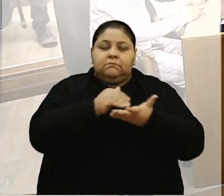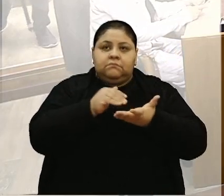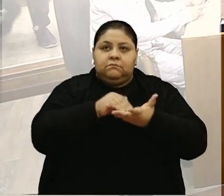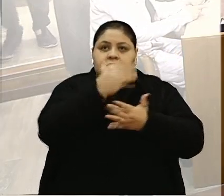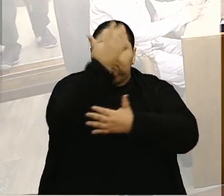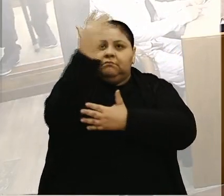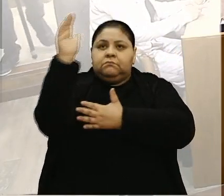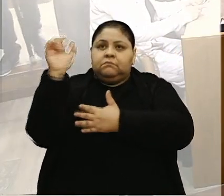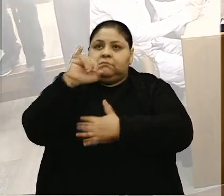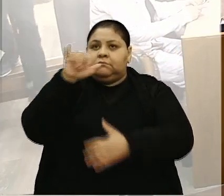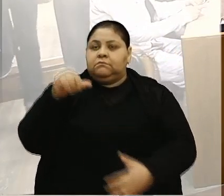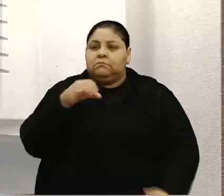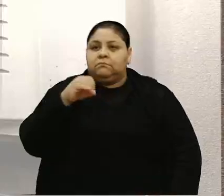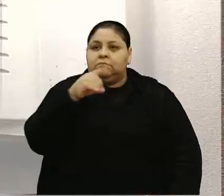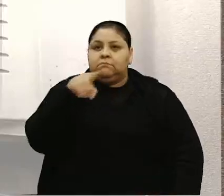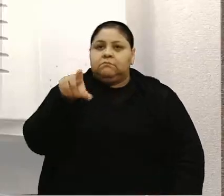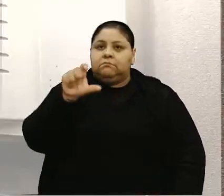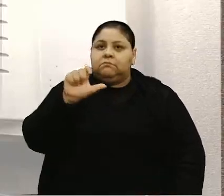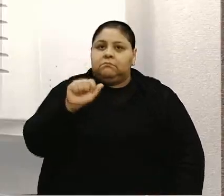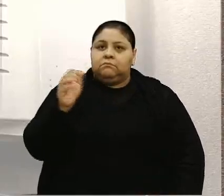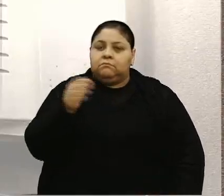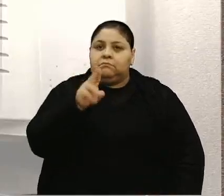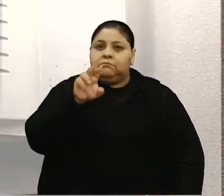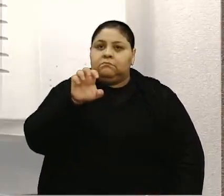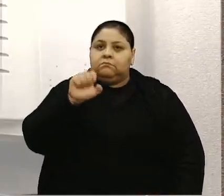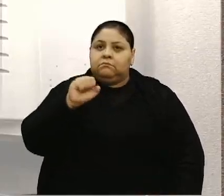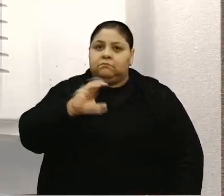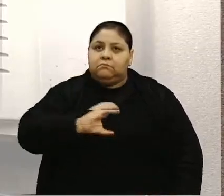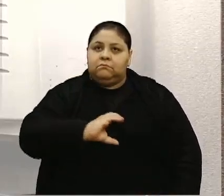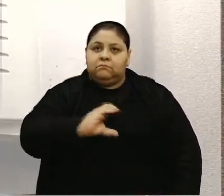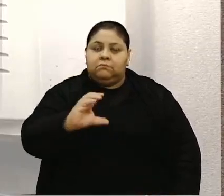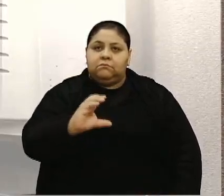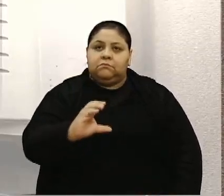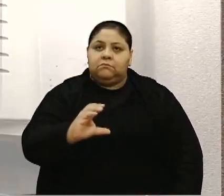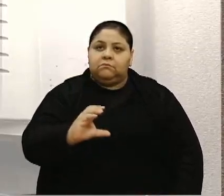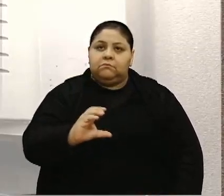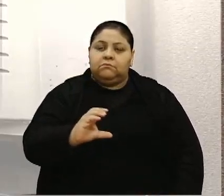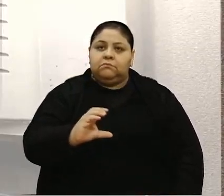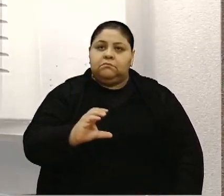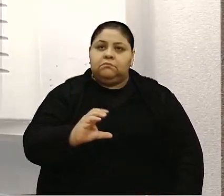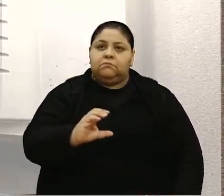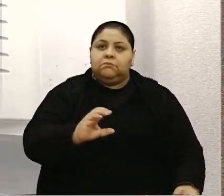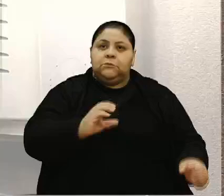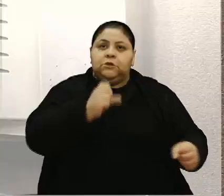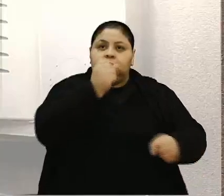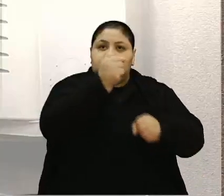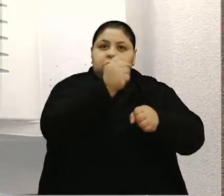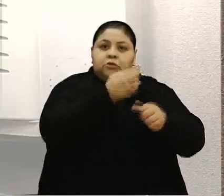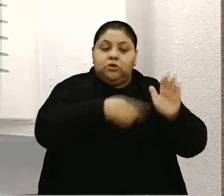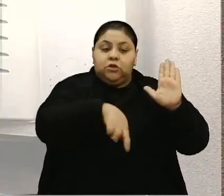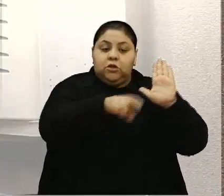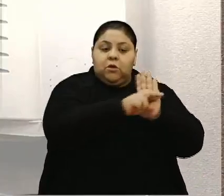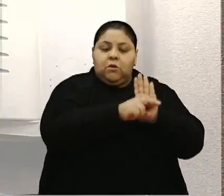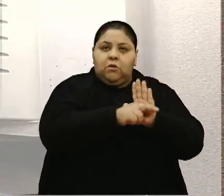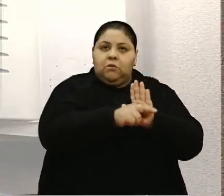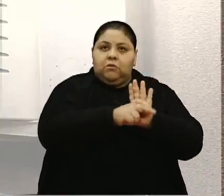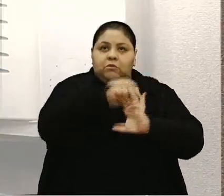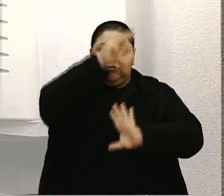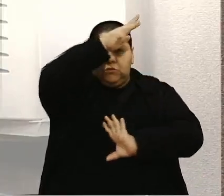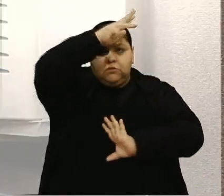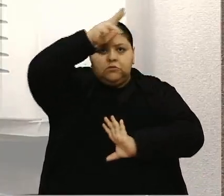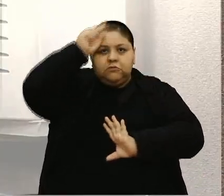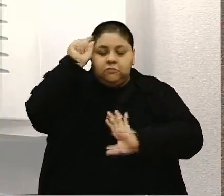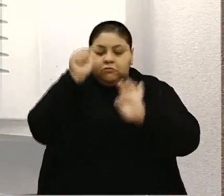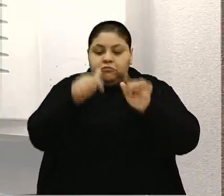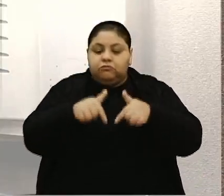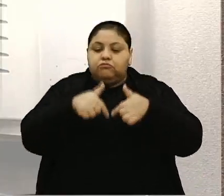Ambiente, João Ex, que assume a coordenadoria extraordinária de reconstrução do município, um ato nobre,